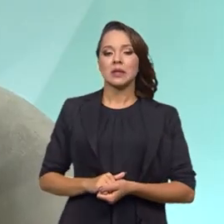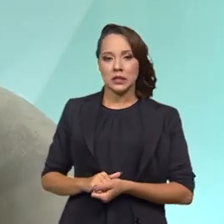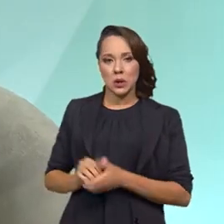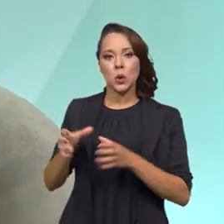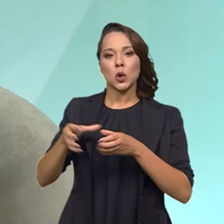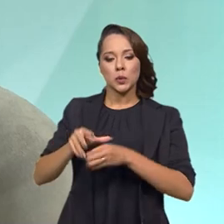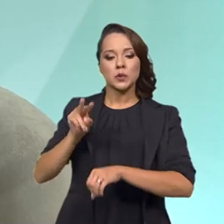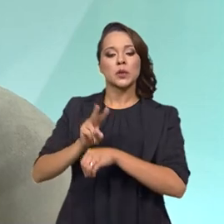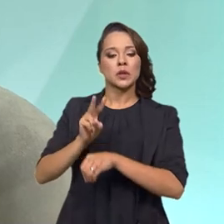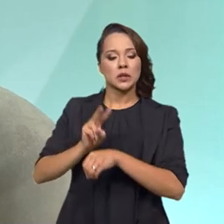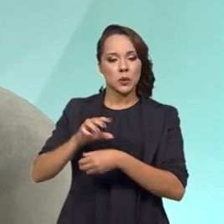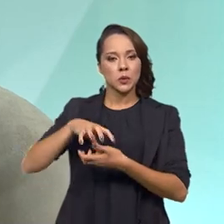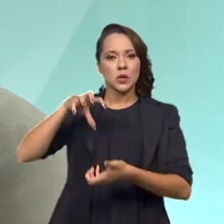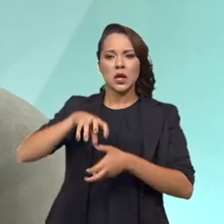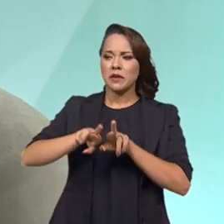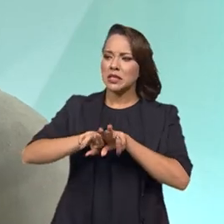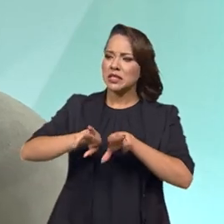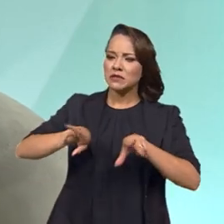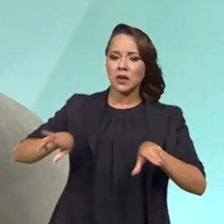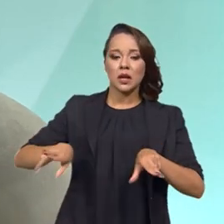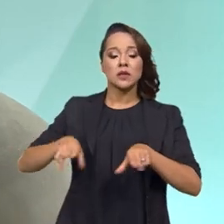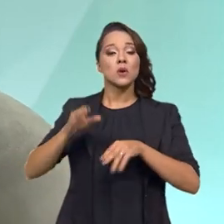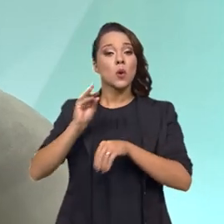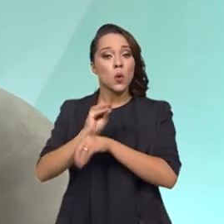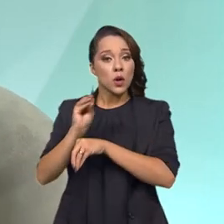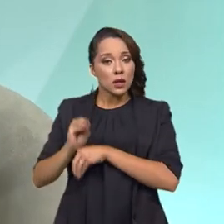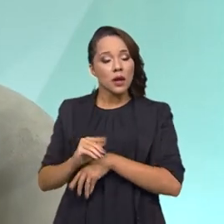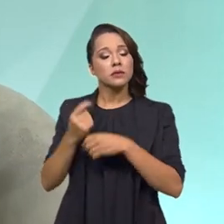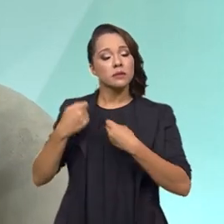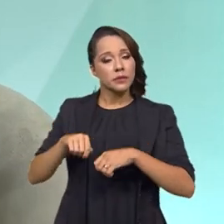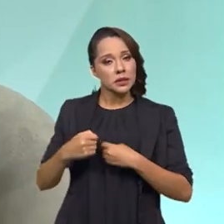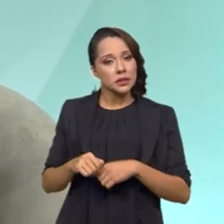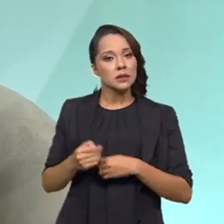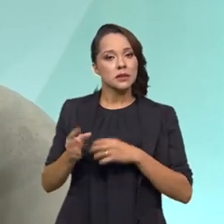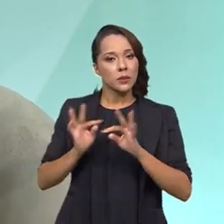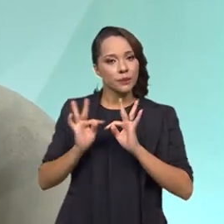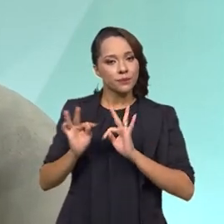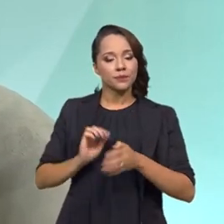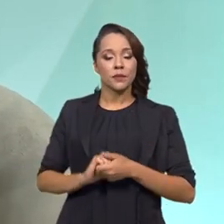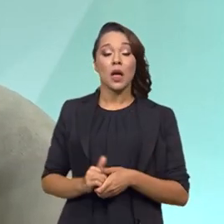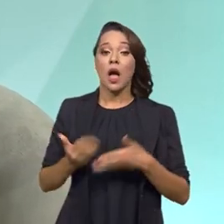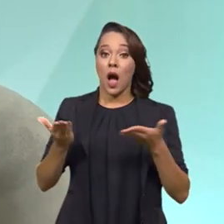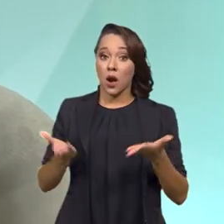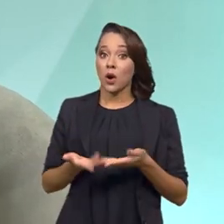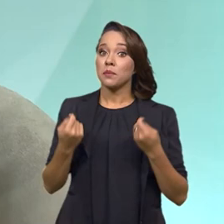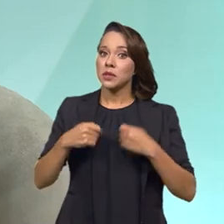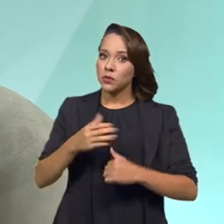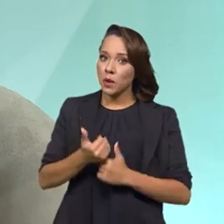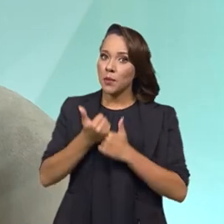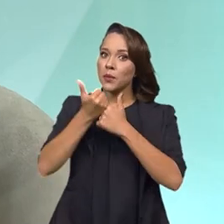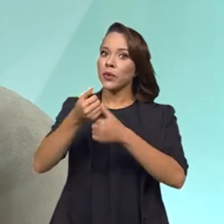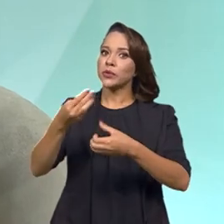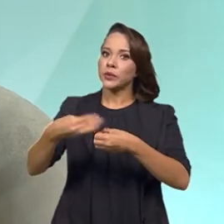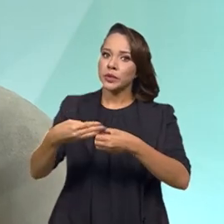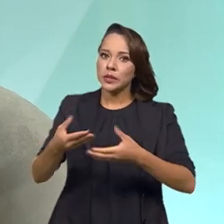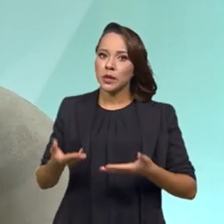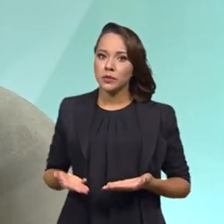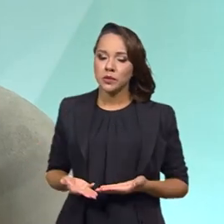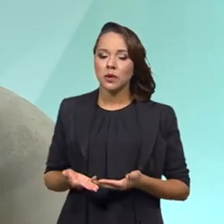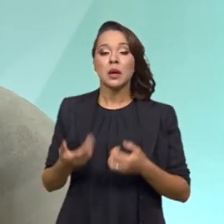idosos. Isso vai envolver uma série de cuidados que precisam ser tratados. Agora, nós precisamos do apoio dos municípios,